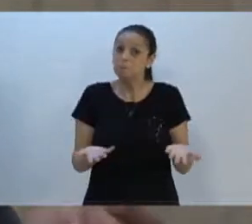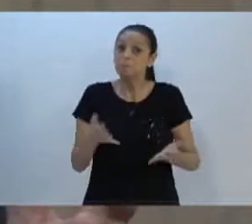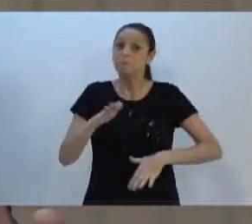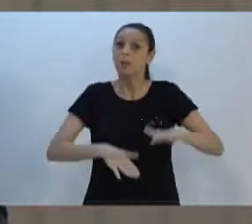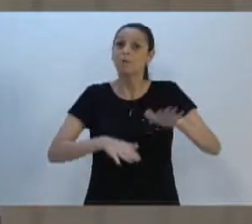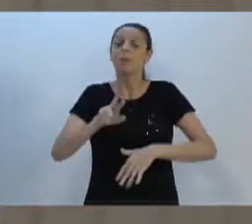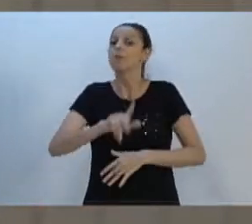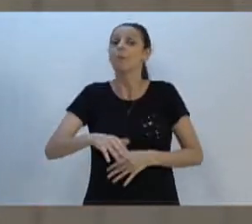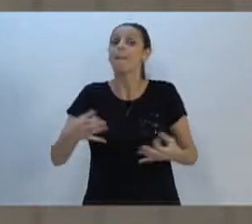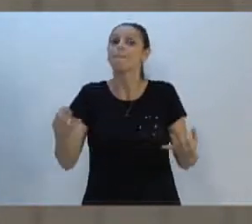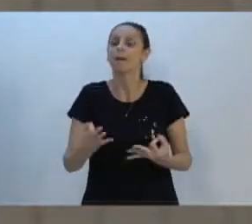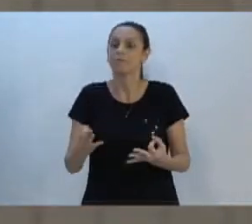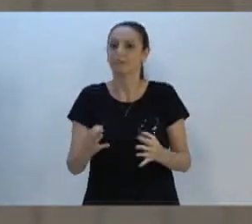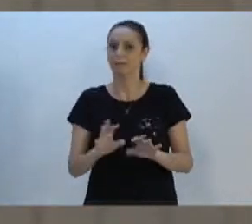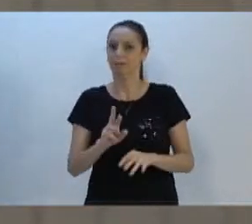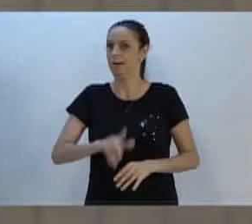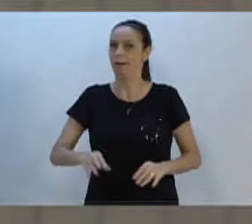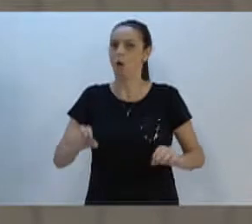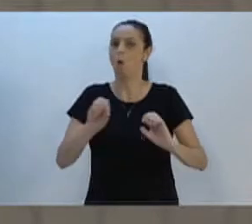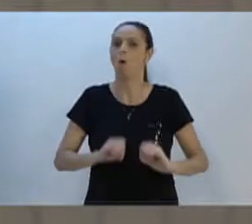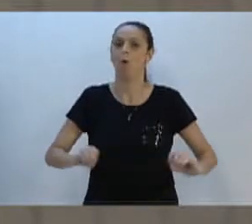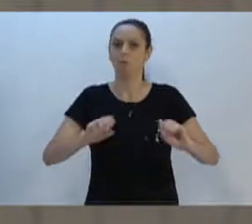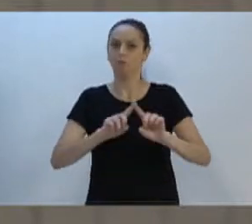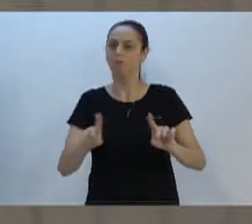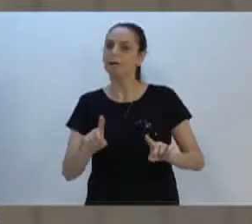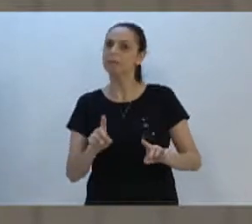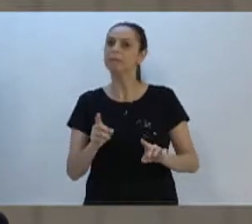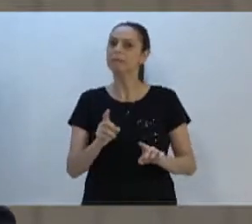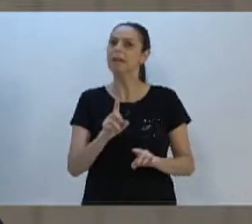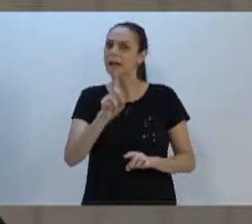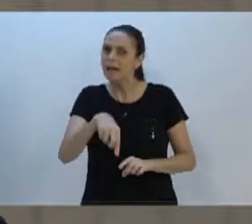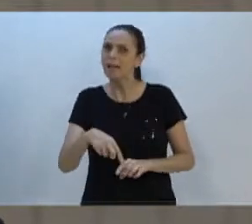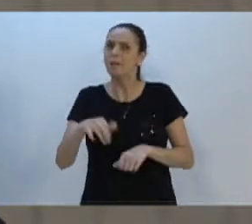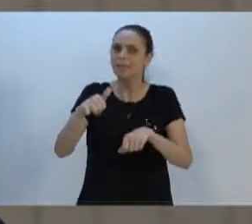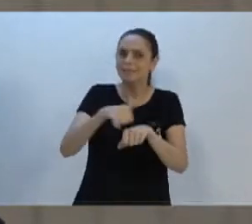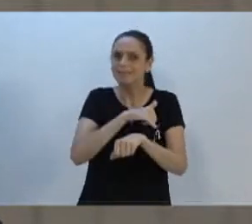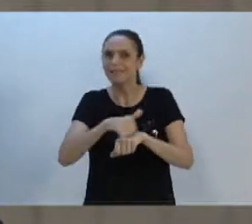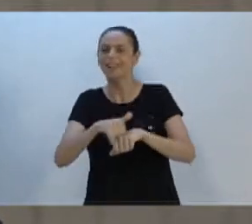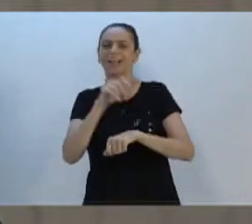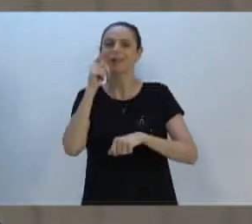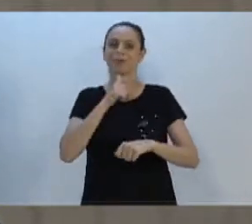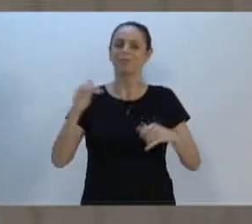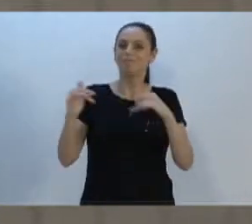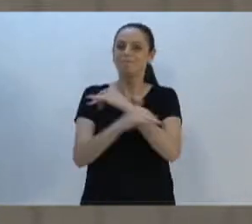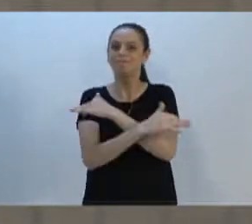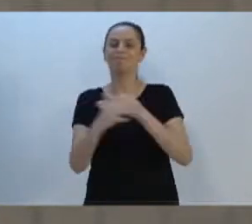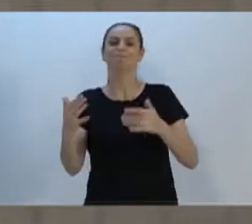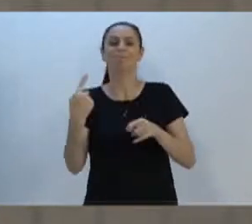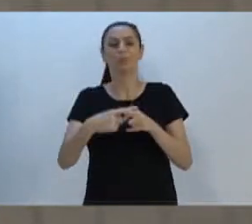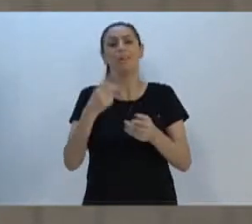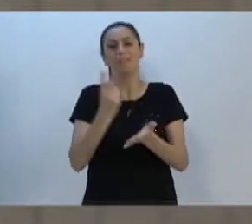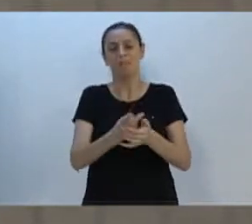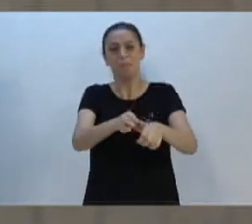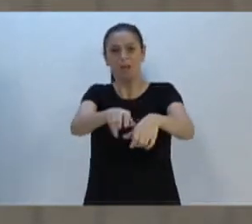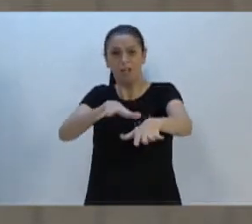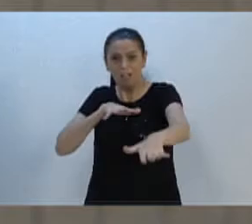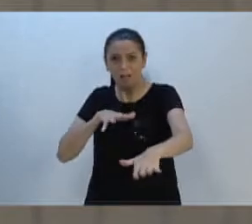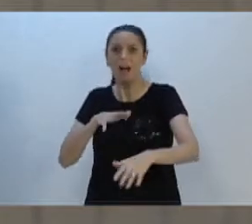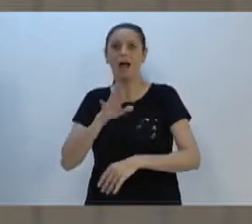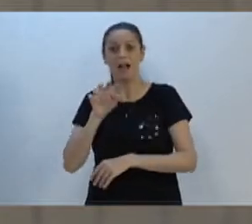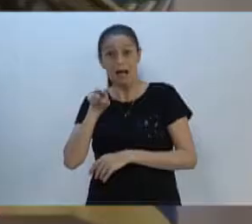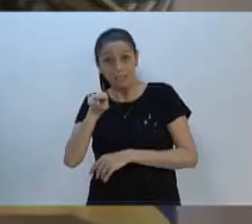ótima, mas será bom, porque vai ser uma opção a mais para as pessoas se locomoverem entre esses dois grandes bairros que é a Velha e que o Garcia. Obrigado.